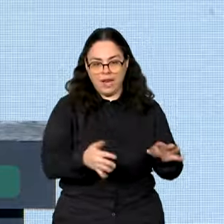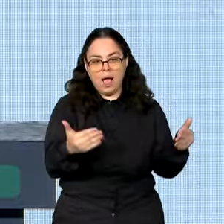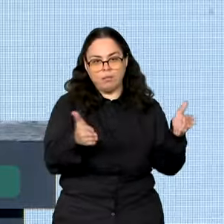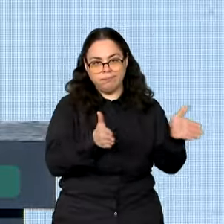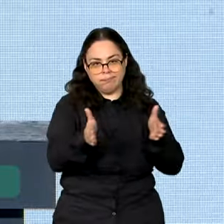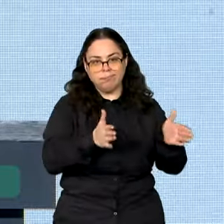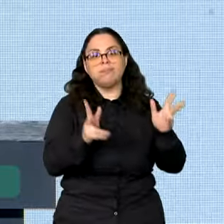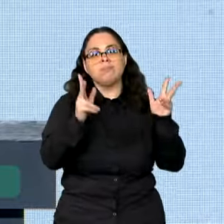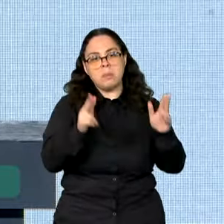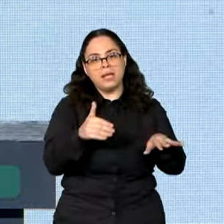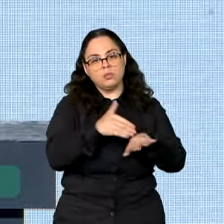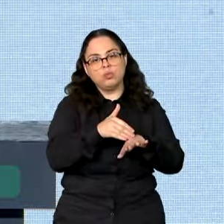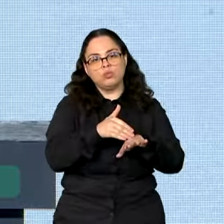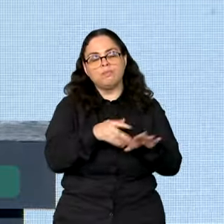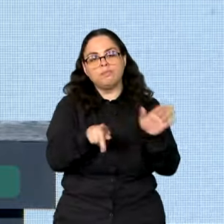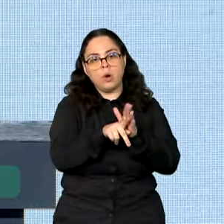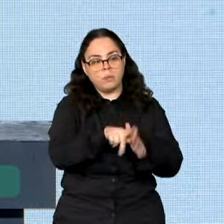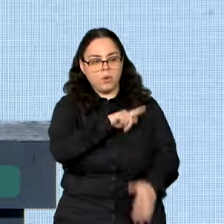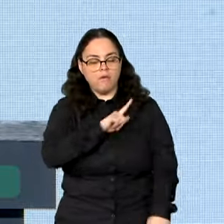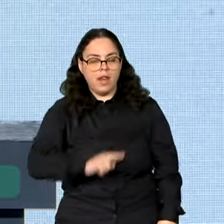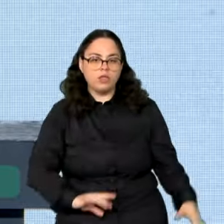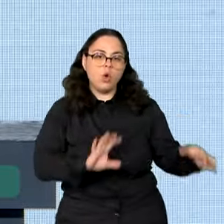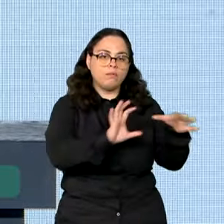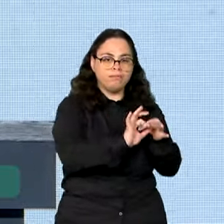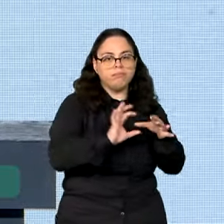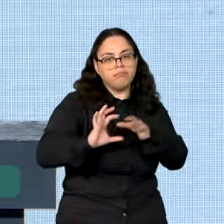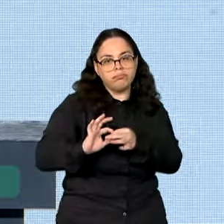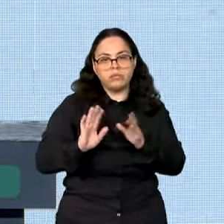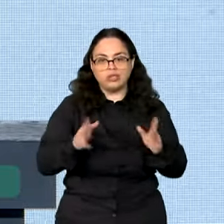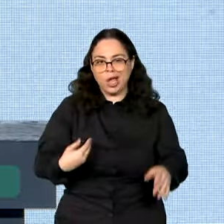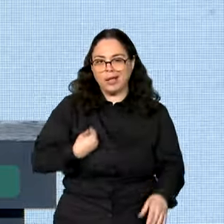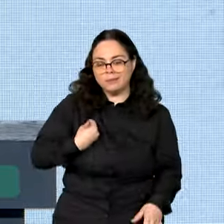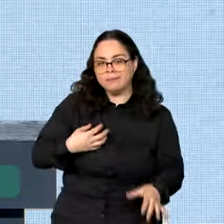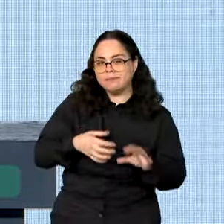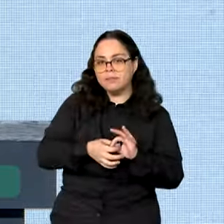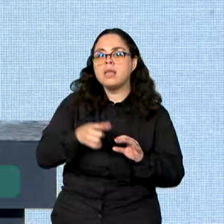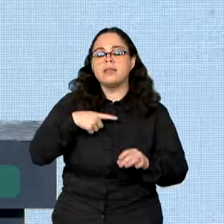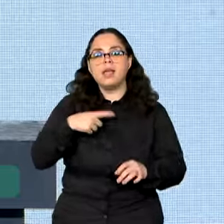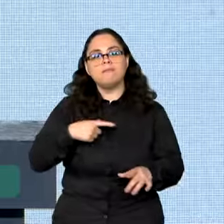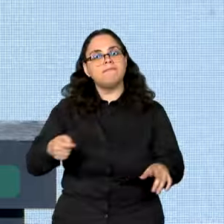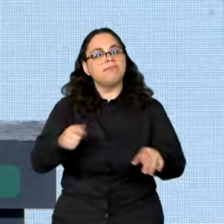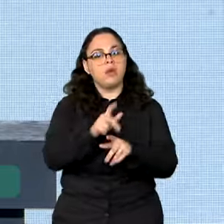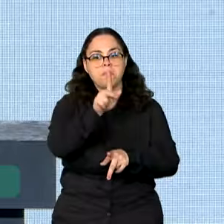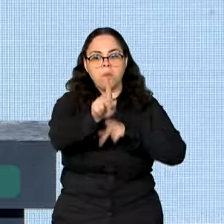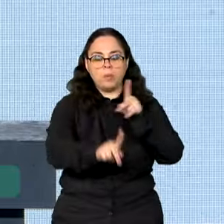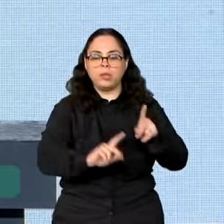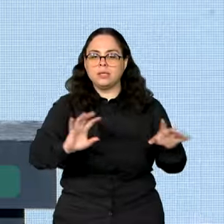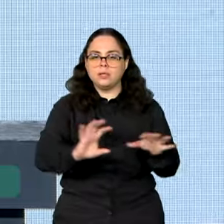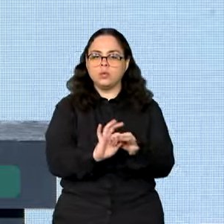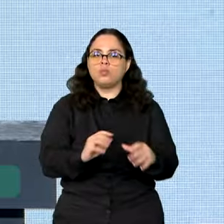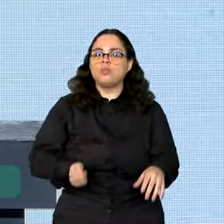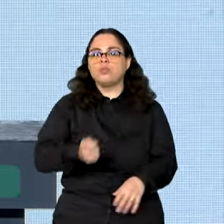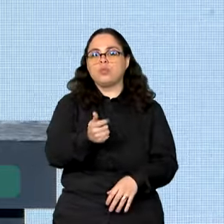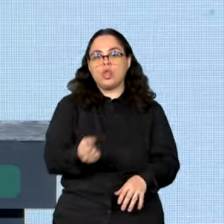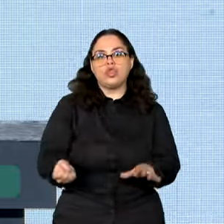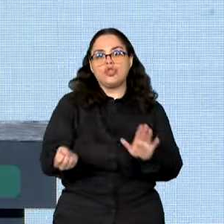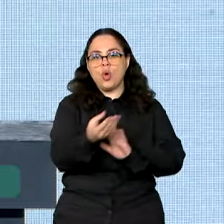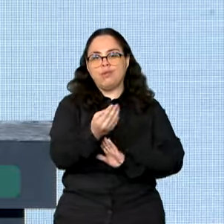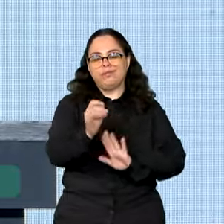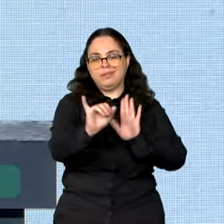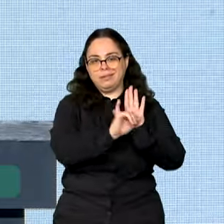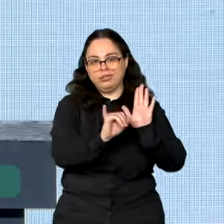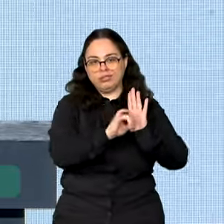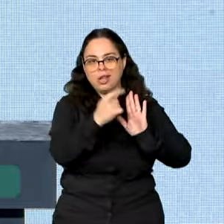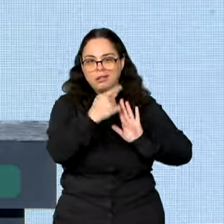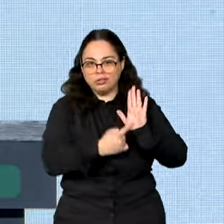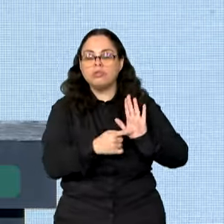obviamente coincide com o final do mandato dos governadores e governadoras atuais, a gente tem praticamente toda a população brasileira com a nova carteira de identidade e